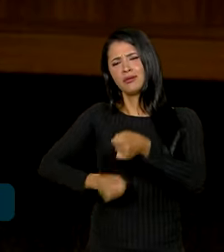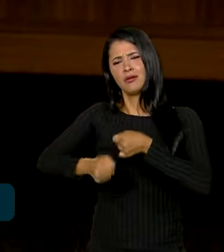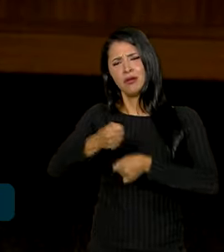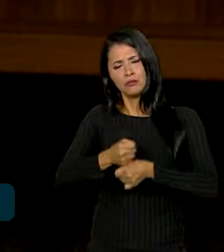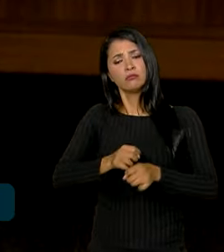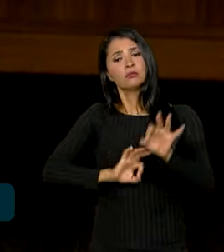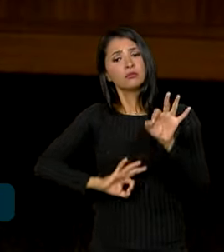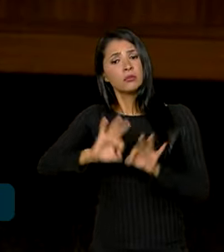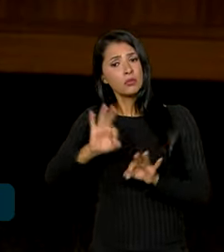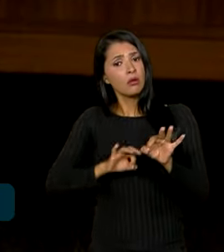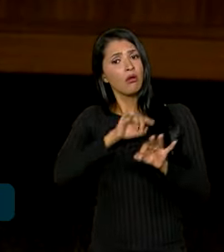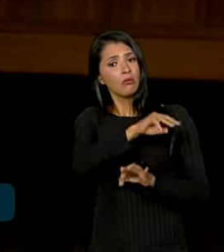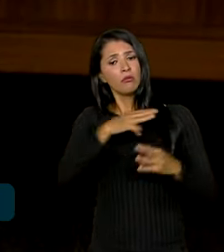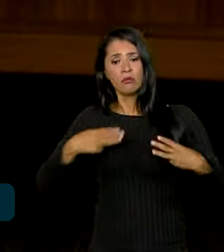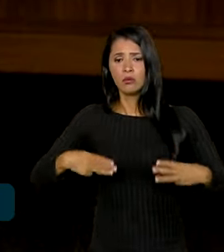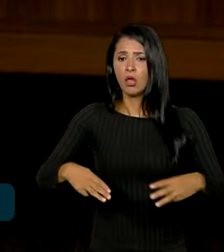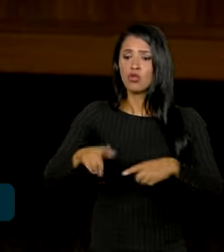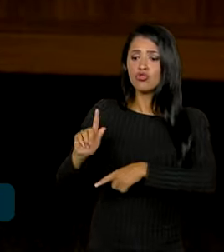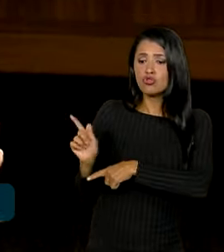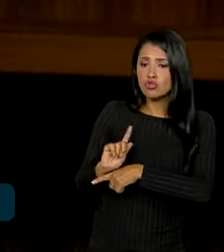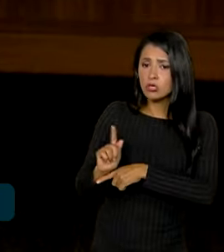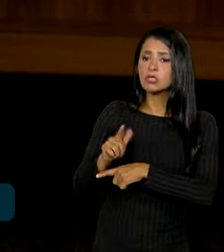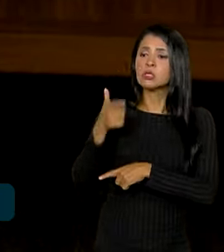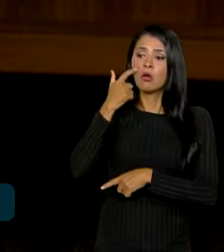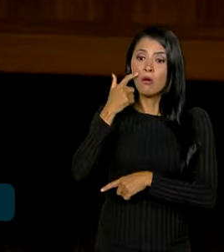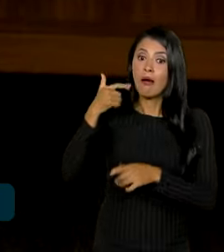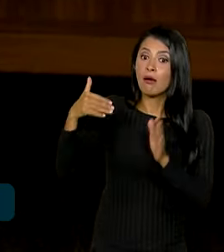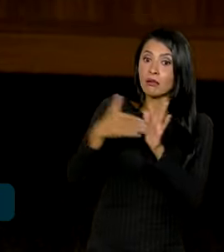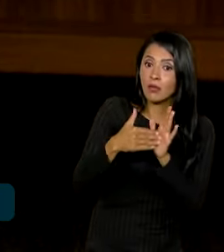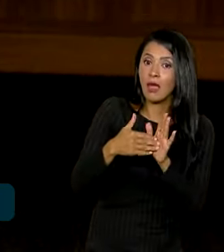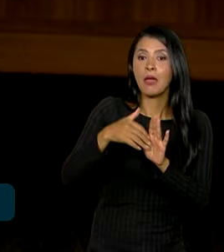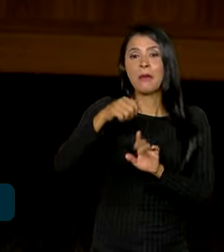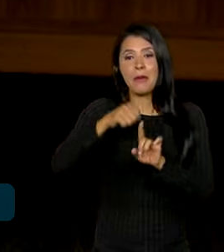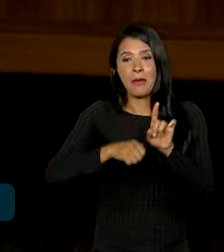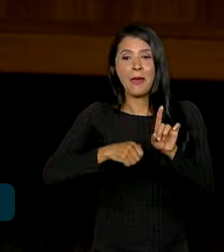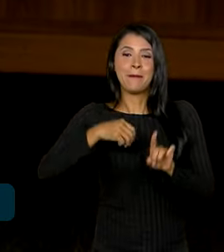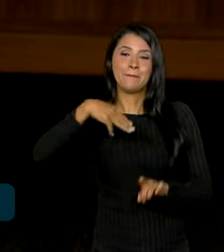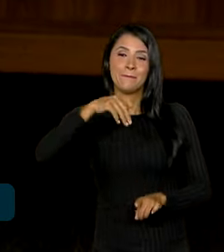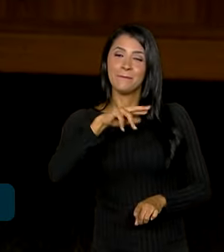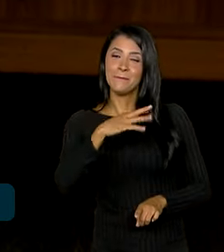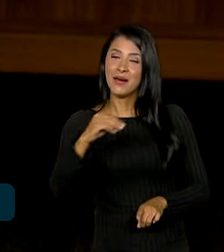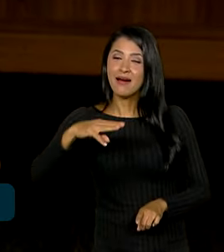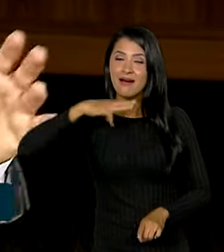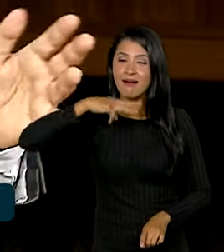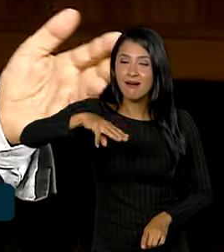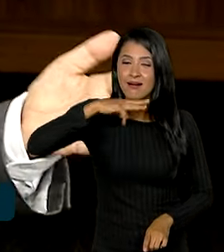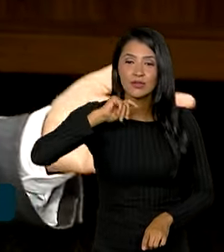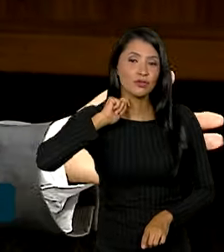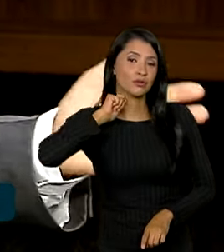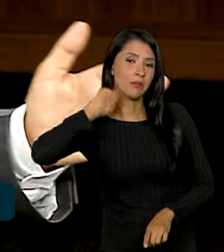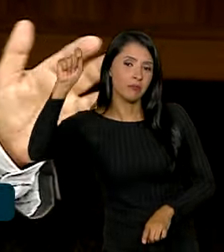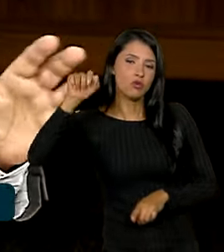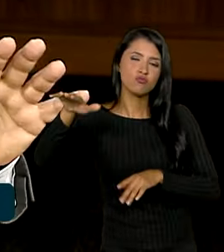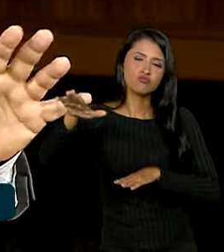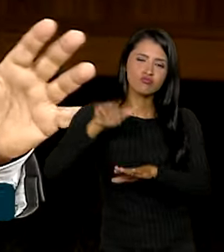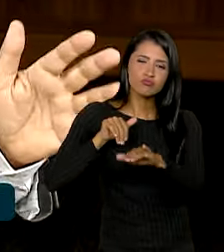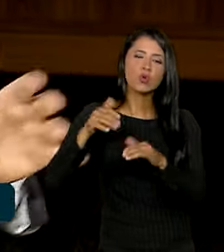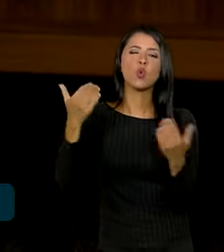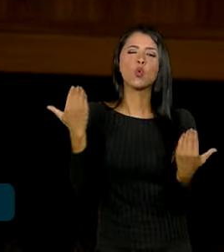pelo Ministério da Gestão. E eu acredito que até março, abril, no máximo, seja feito esse novo concurso para chamar em torno de 650,